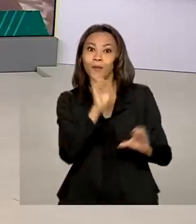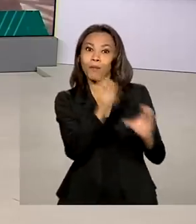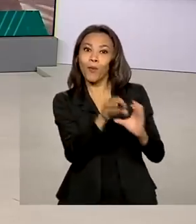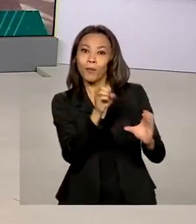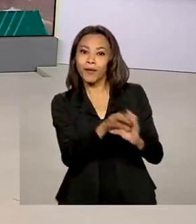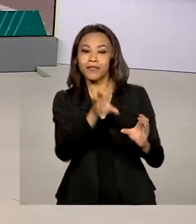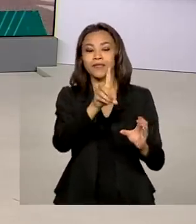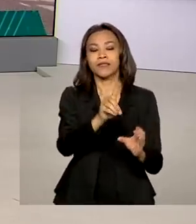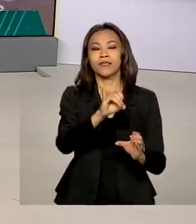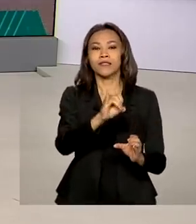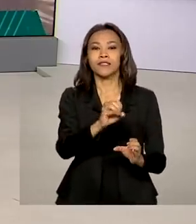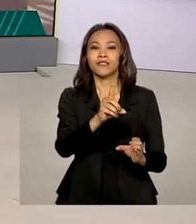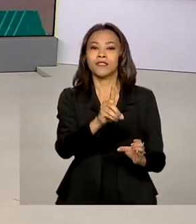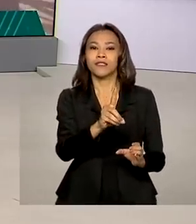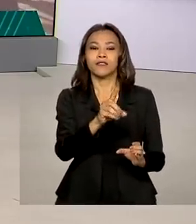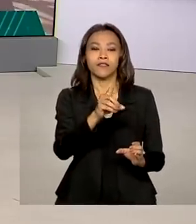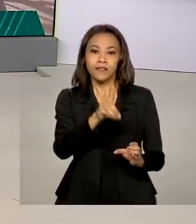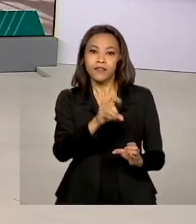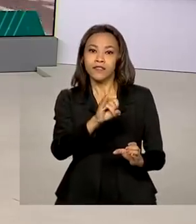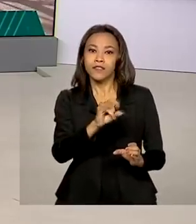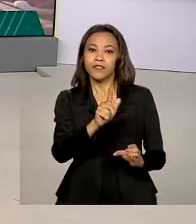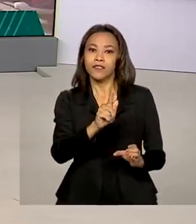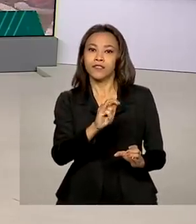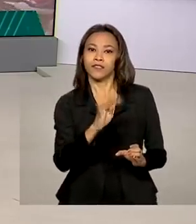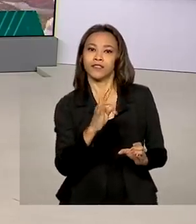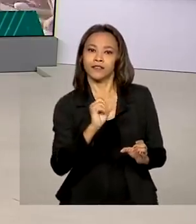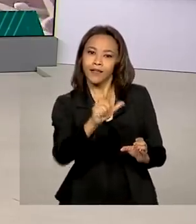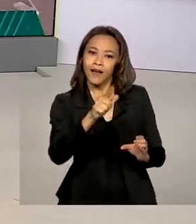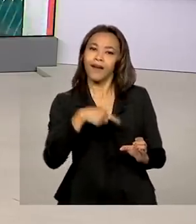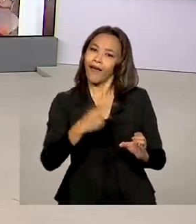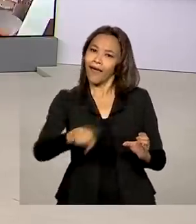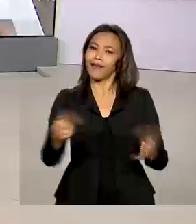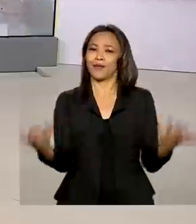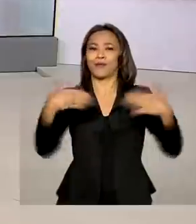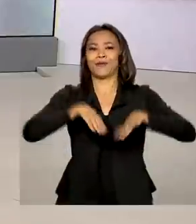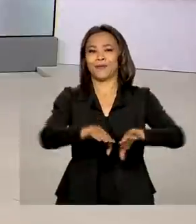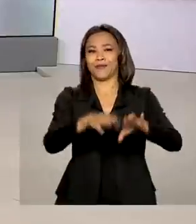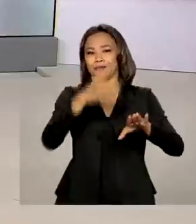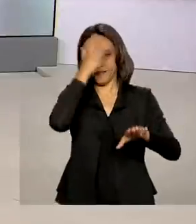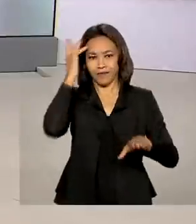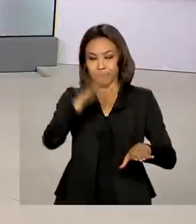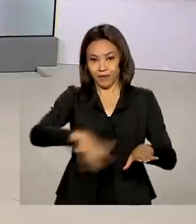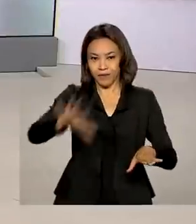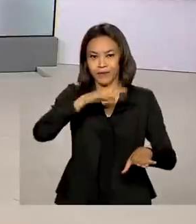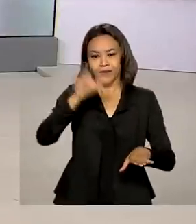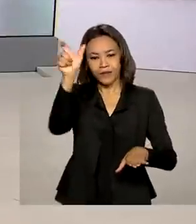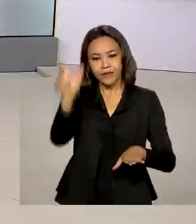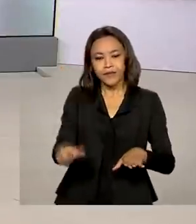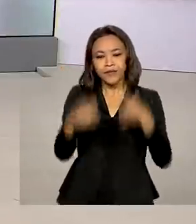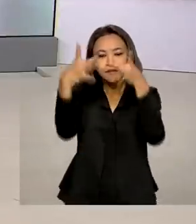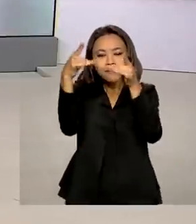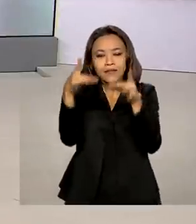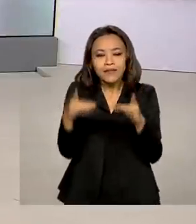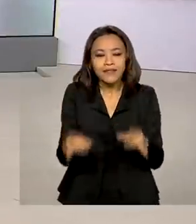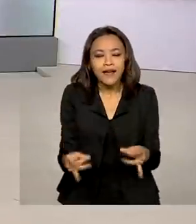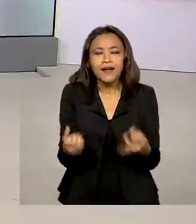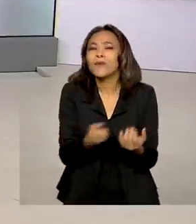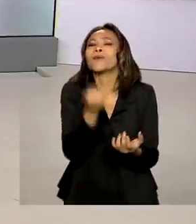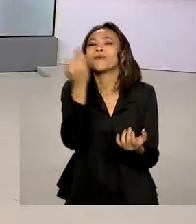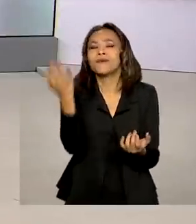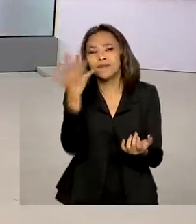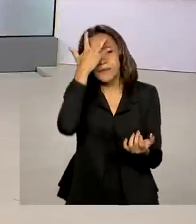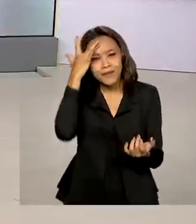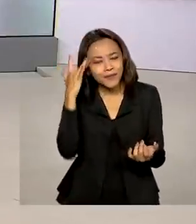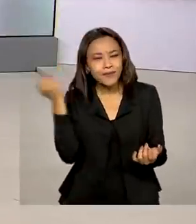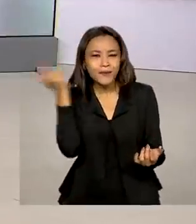digital. É mais um passo na inclusão bancária da população. Márcia Fernandes traz ao vivo os detalhes para a gente. Márcia, bom dia. Quantas pessoas devem